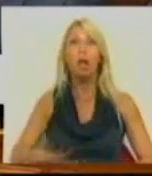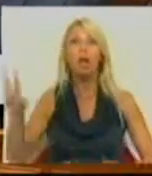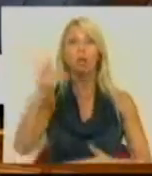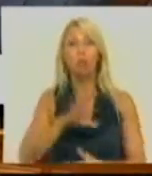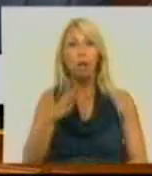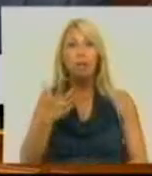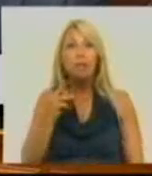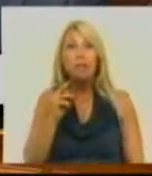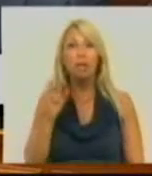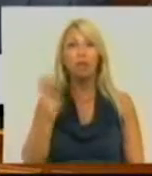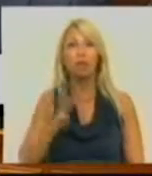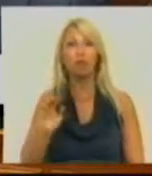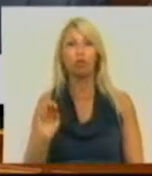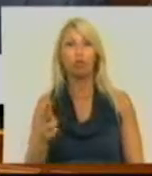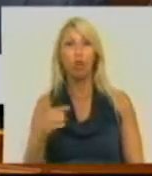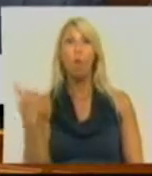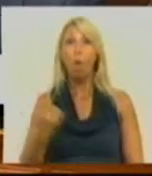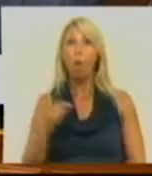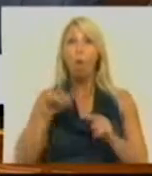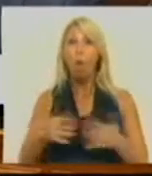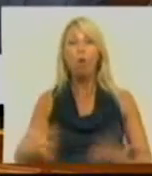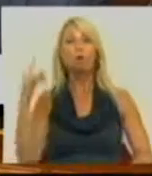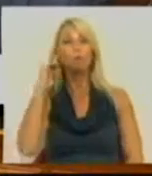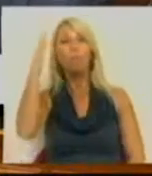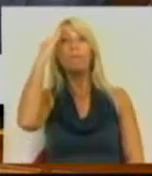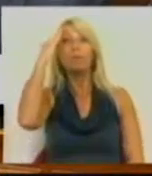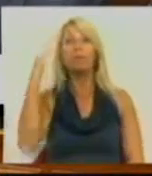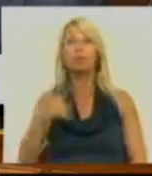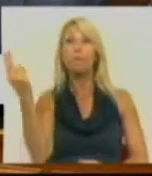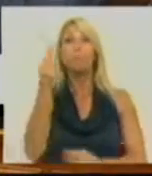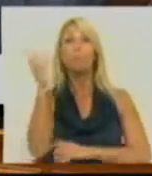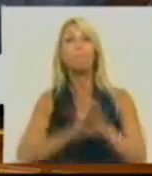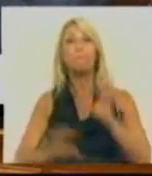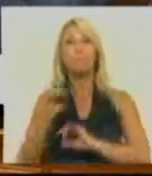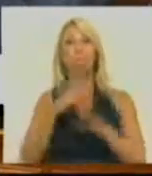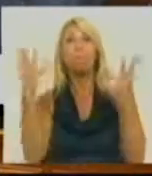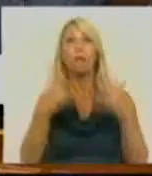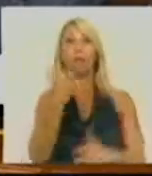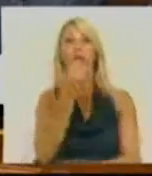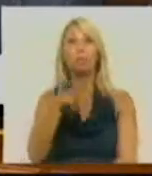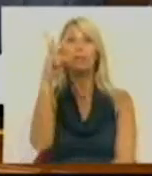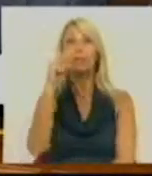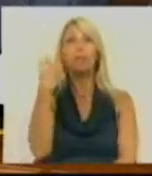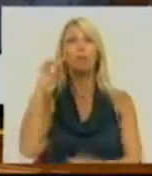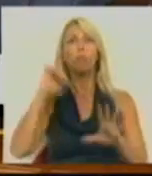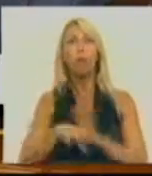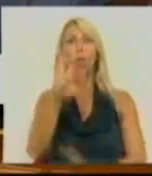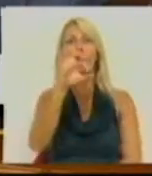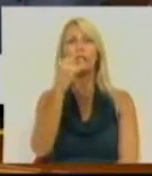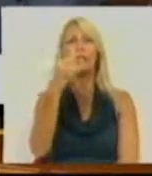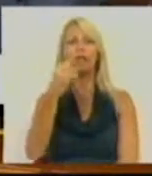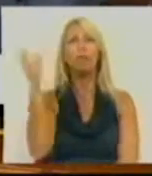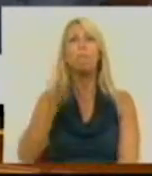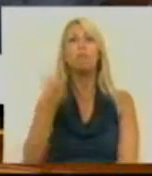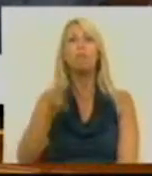euros. Hoje soubemos pelas previsões da União Europeia que o orçamento de 2013 tem um buraco de 820 milhões de euros. 1.000